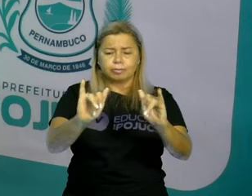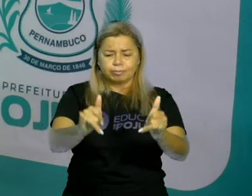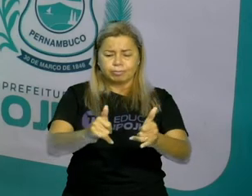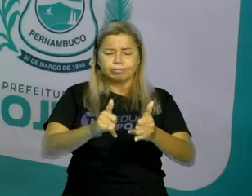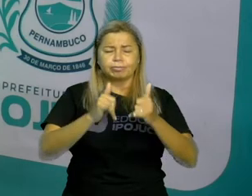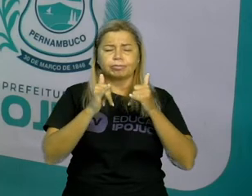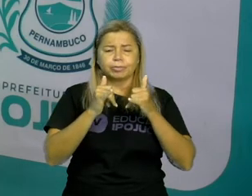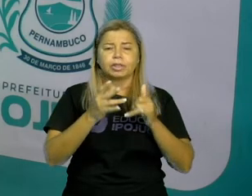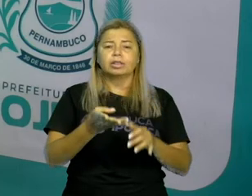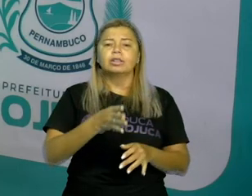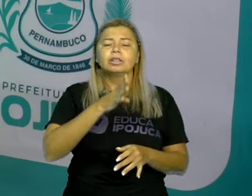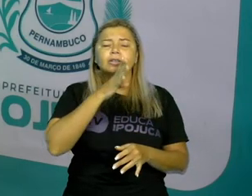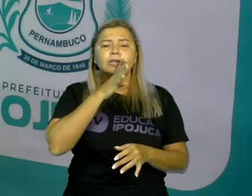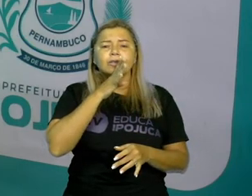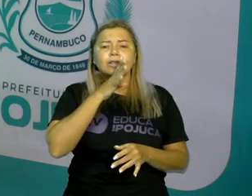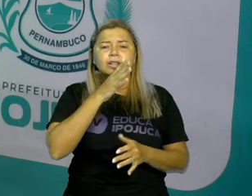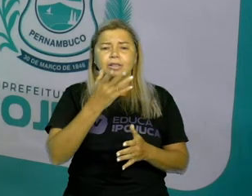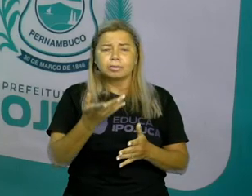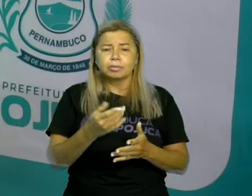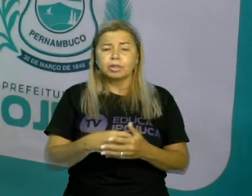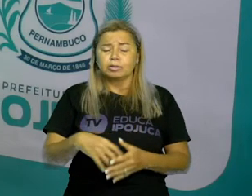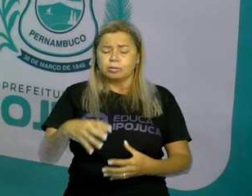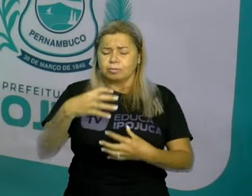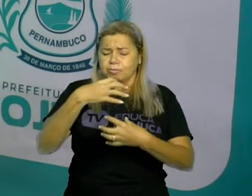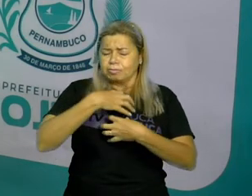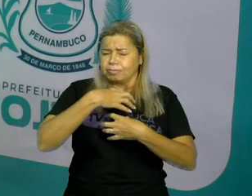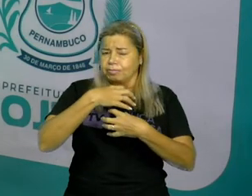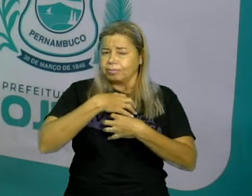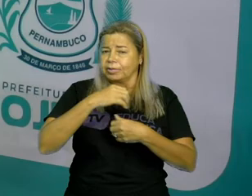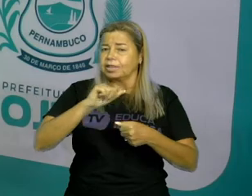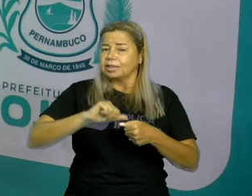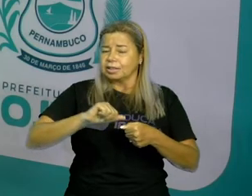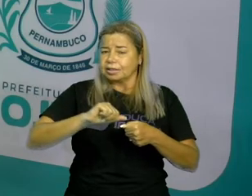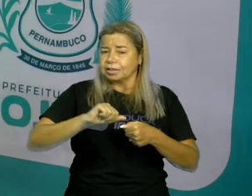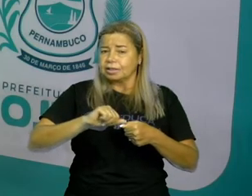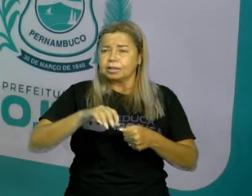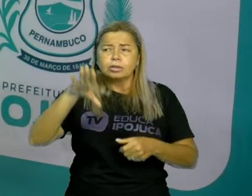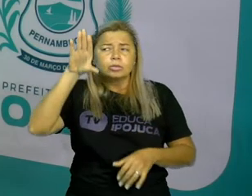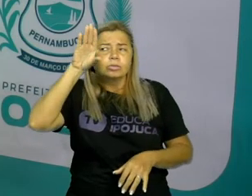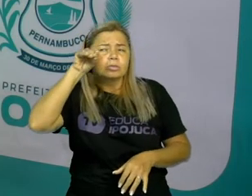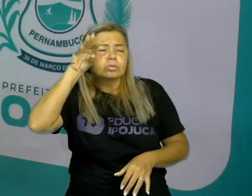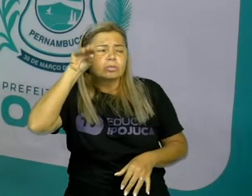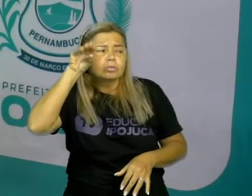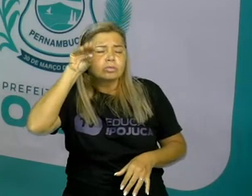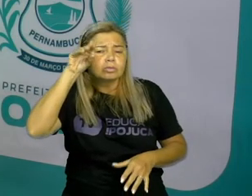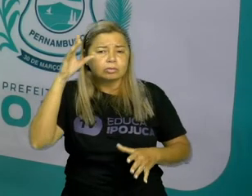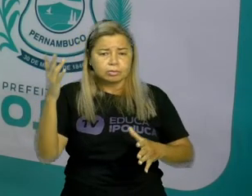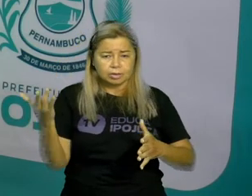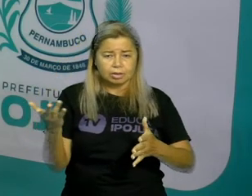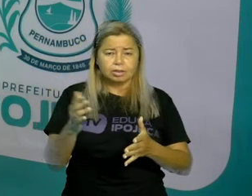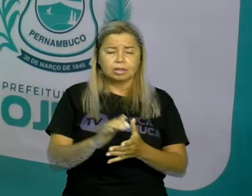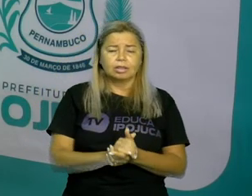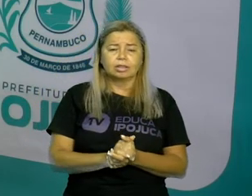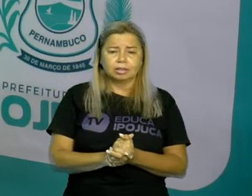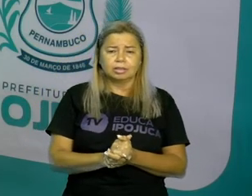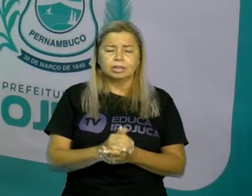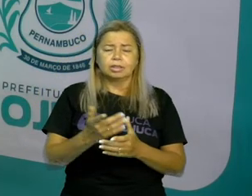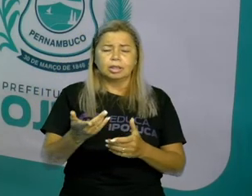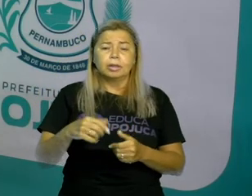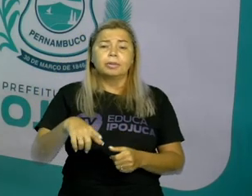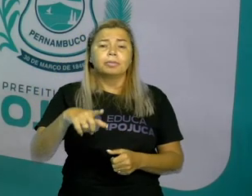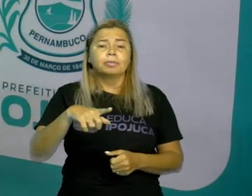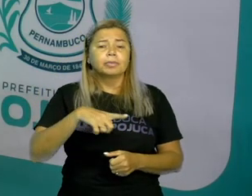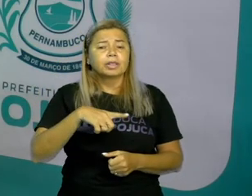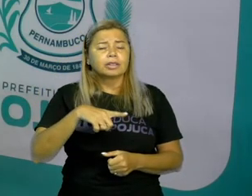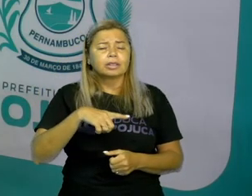conhecimento ou aguça o nosso querer saber ou adquirir mais